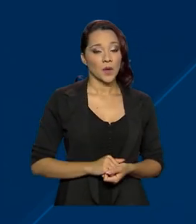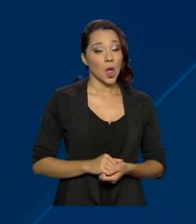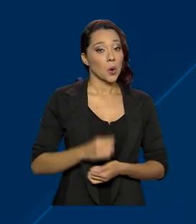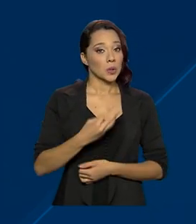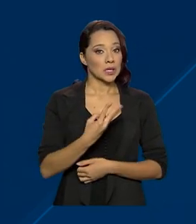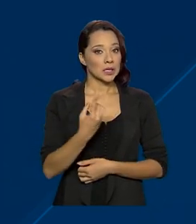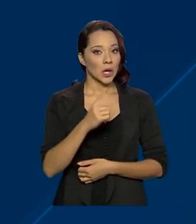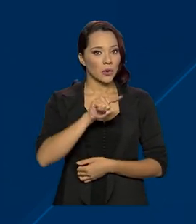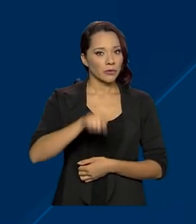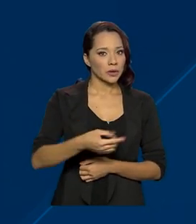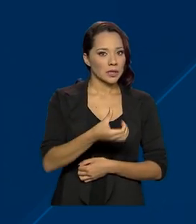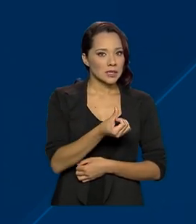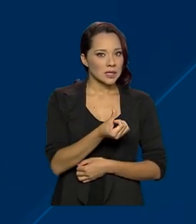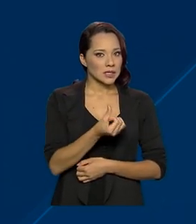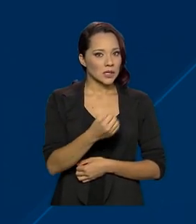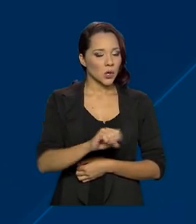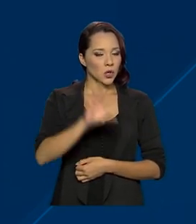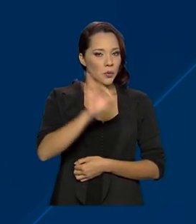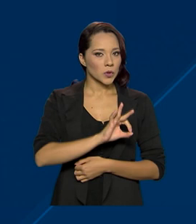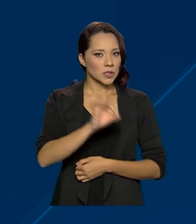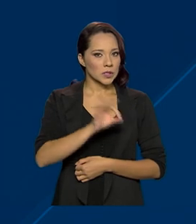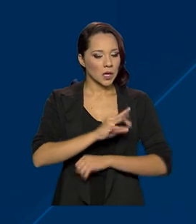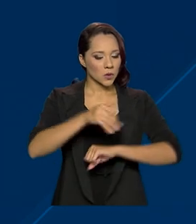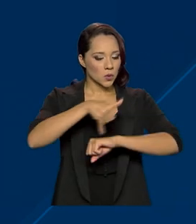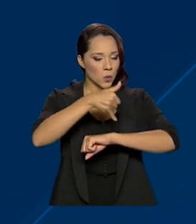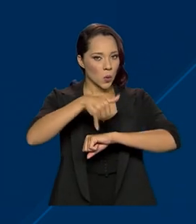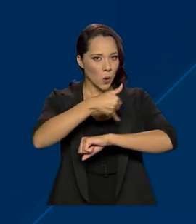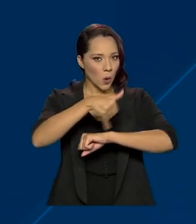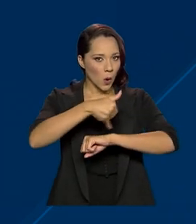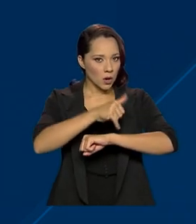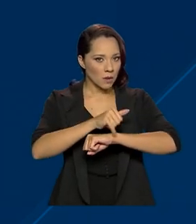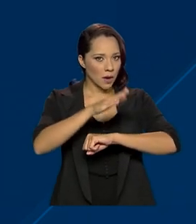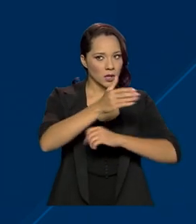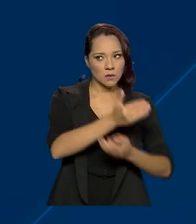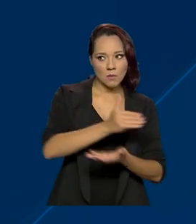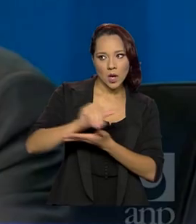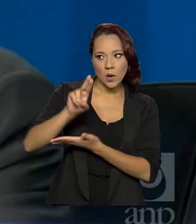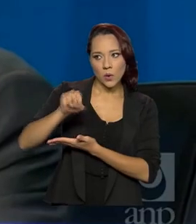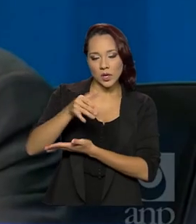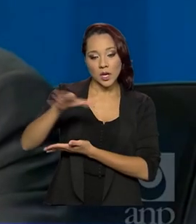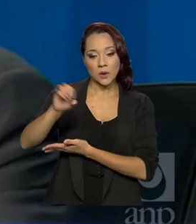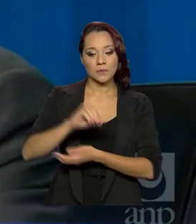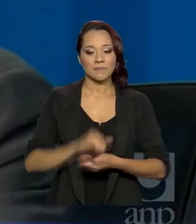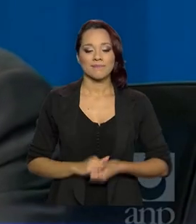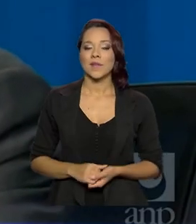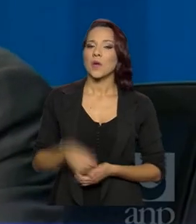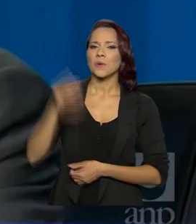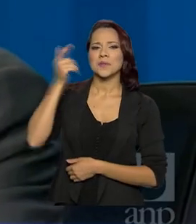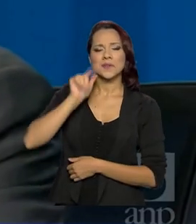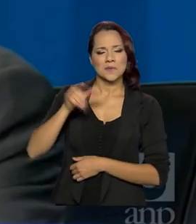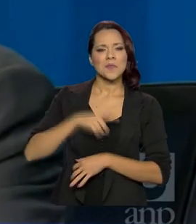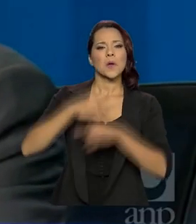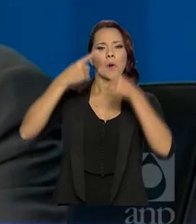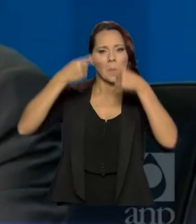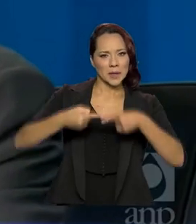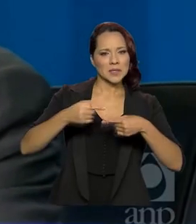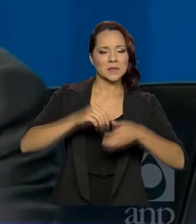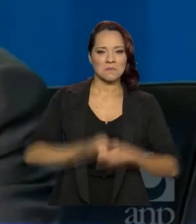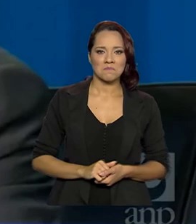31,68% do excedente destinado à União. Conseguimos obter competição